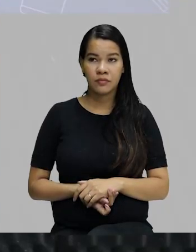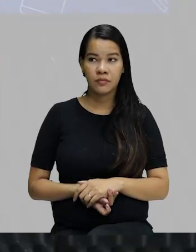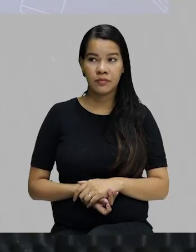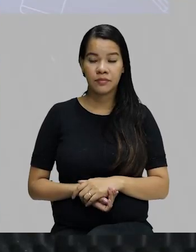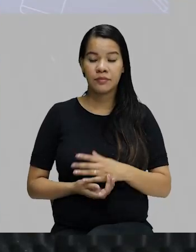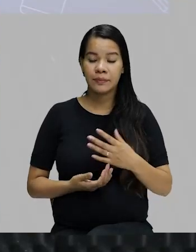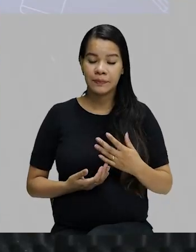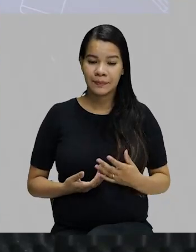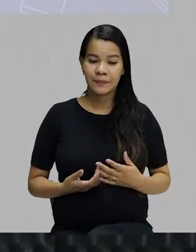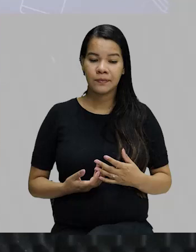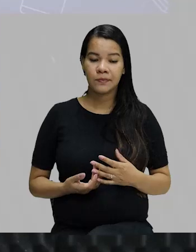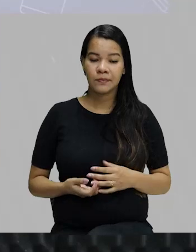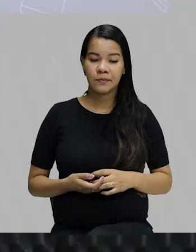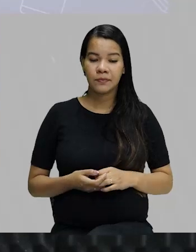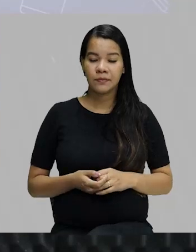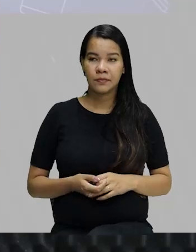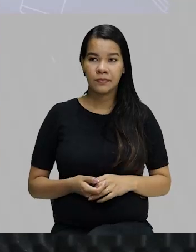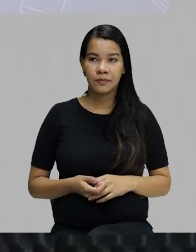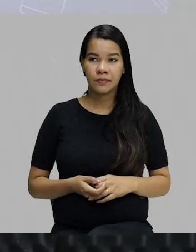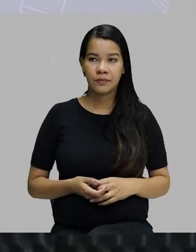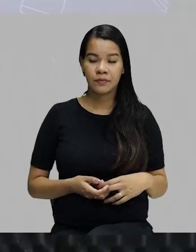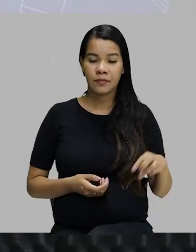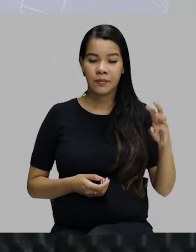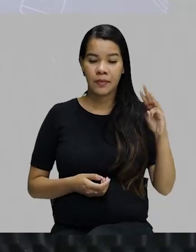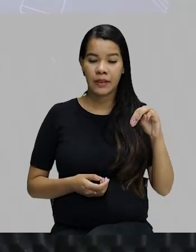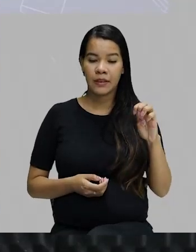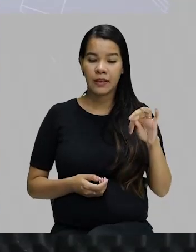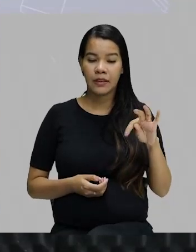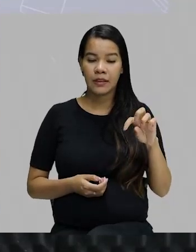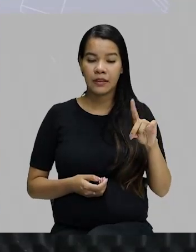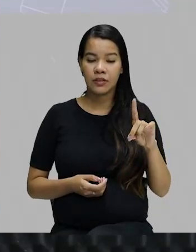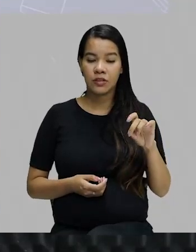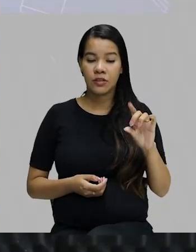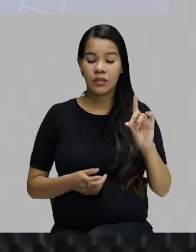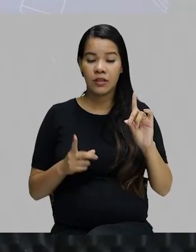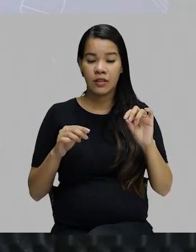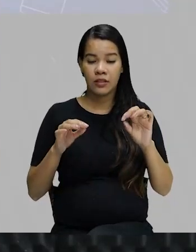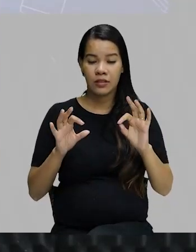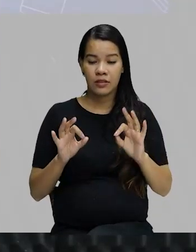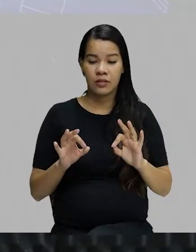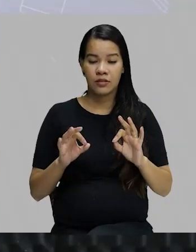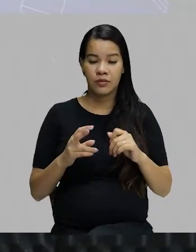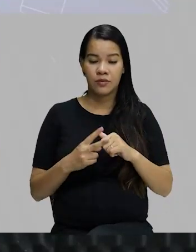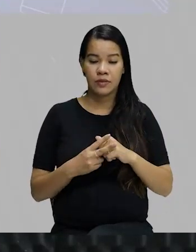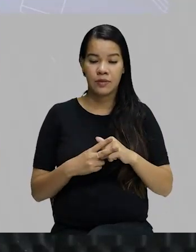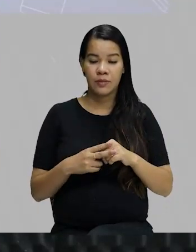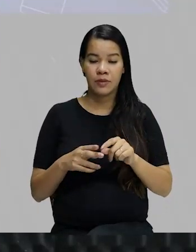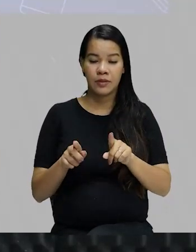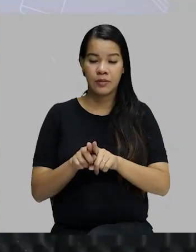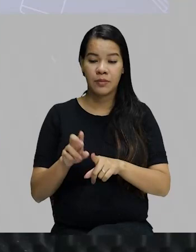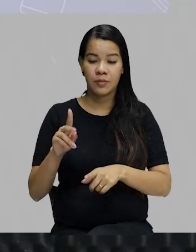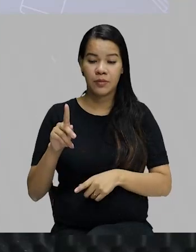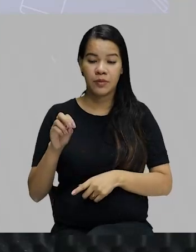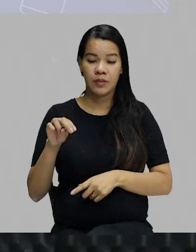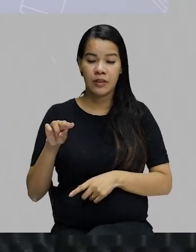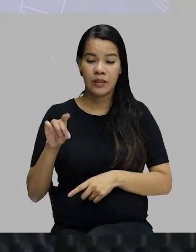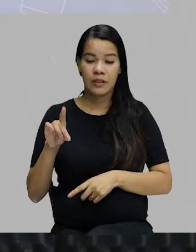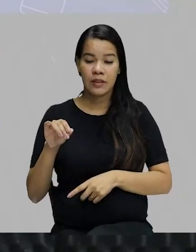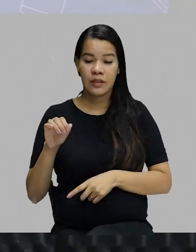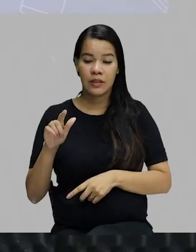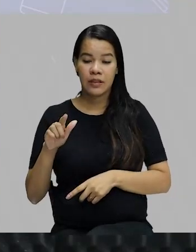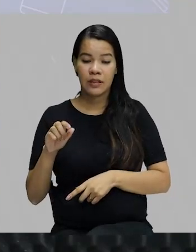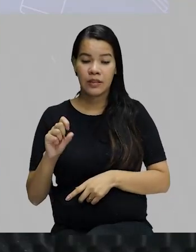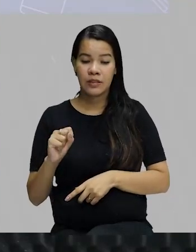Então, meter é a forma correta do verbo e ponerlas también. Porque eu estou usando